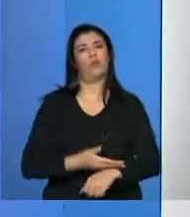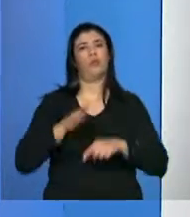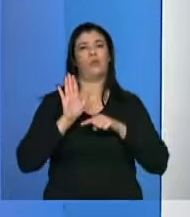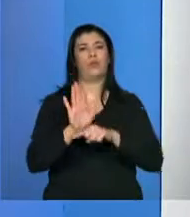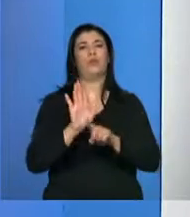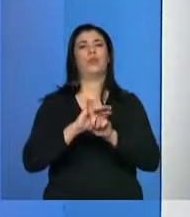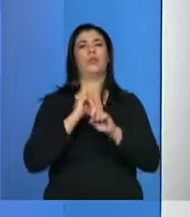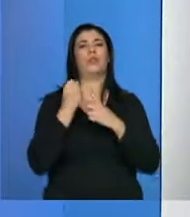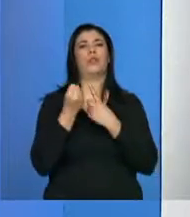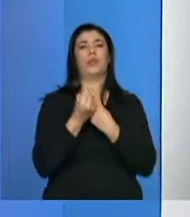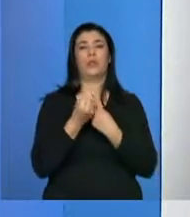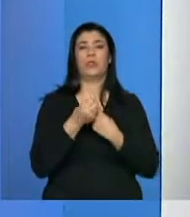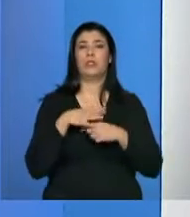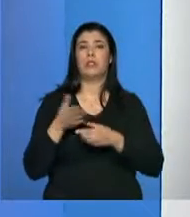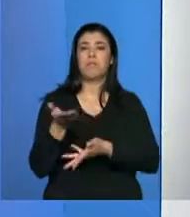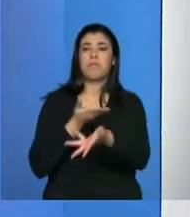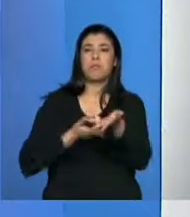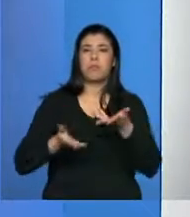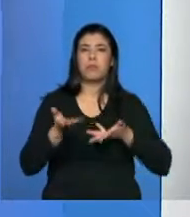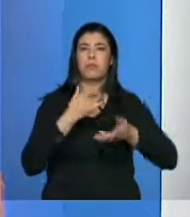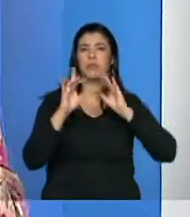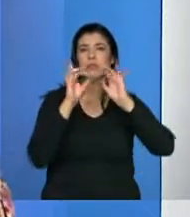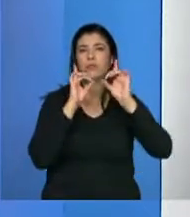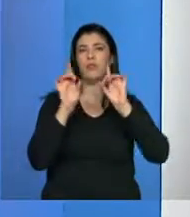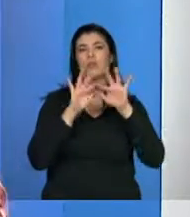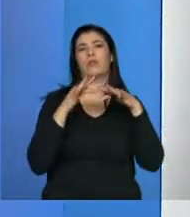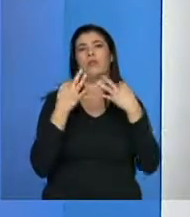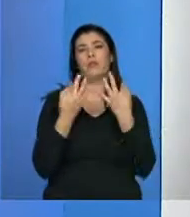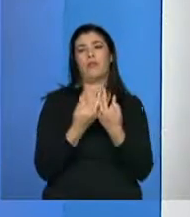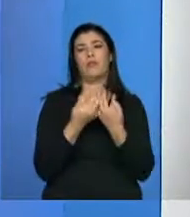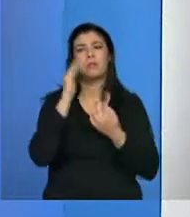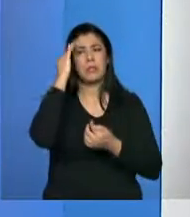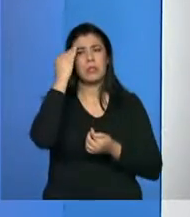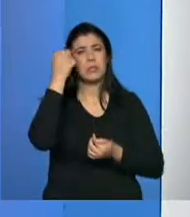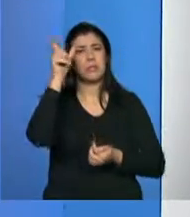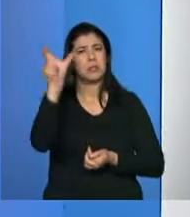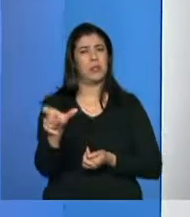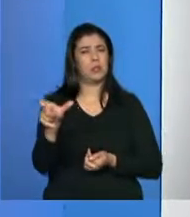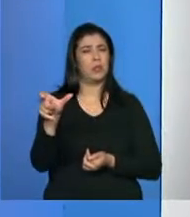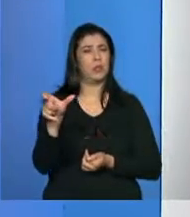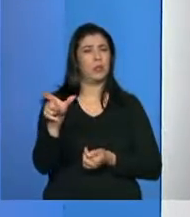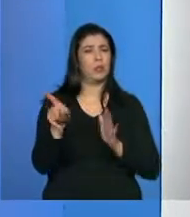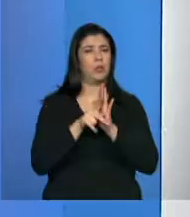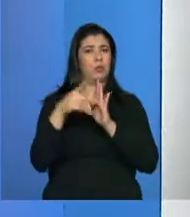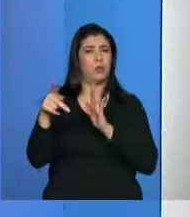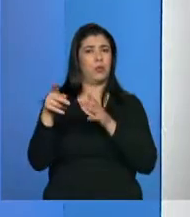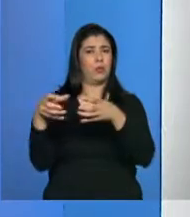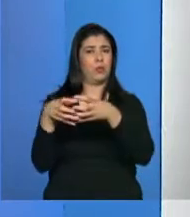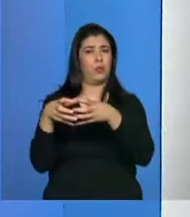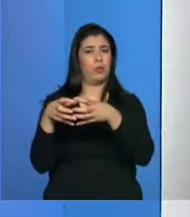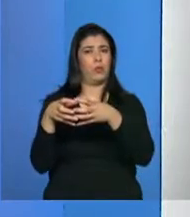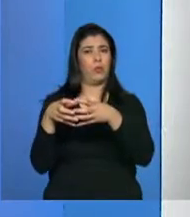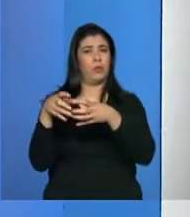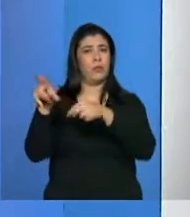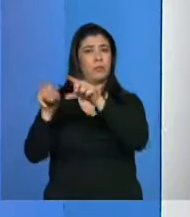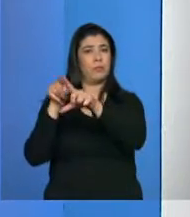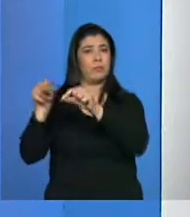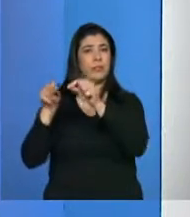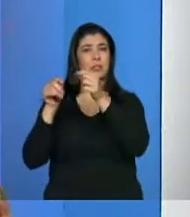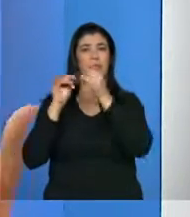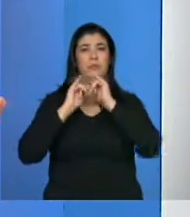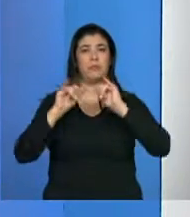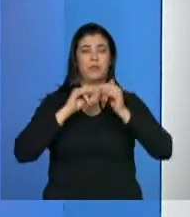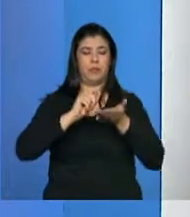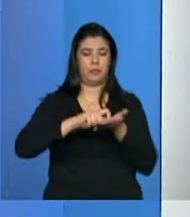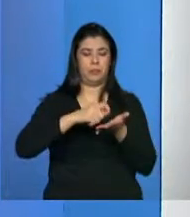acostumada a conversar com essas famílias. Então, pode captar, entendê-las melhor e colocar isso tudo no Cadastro Único. Então, é de uma qualidade, já